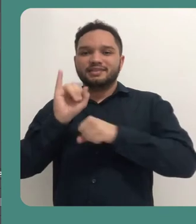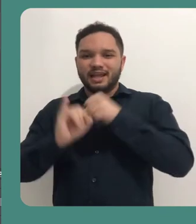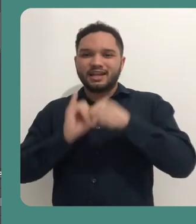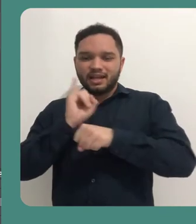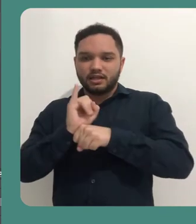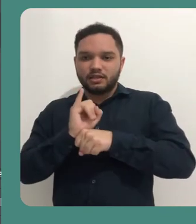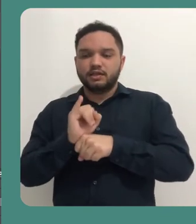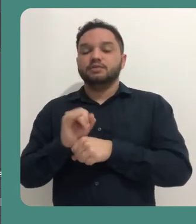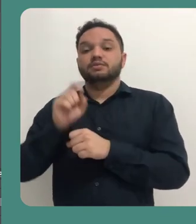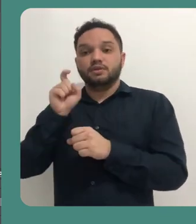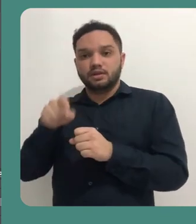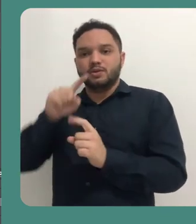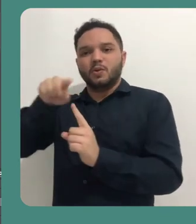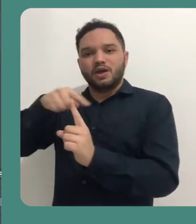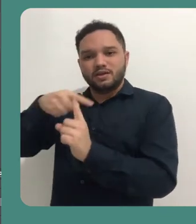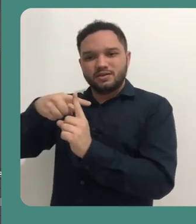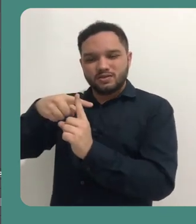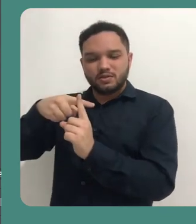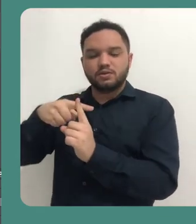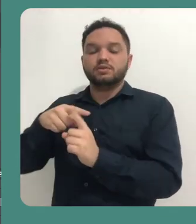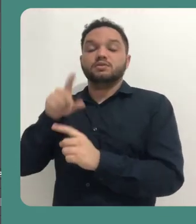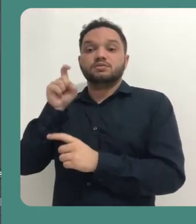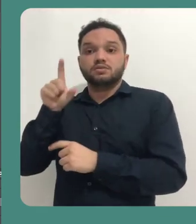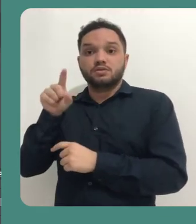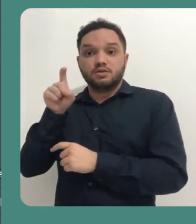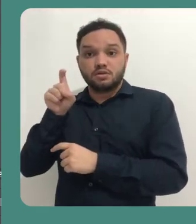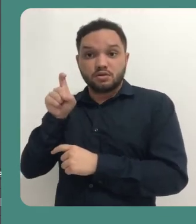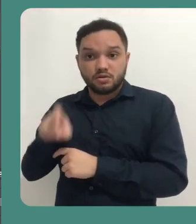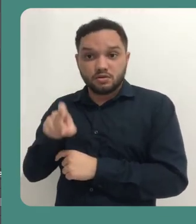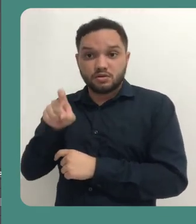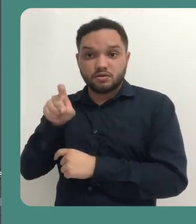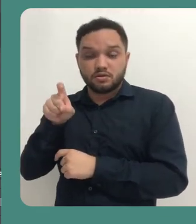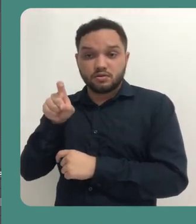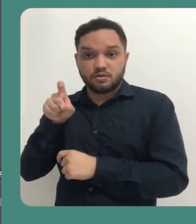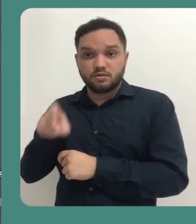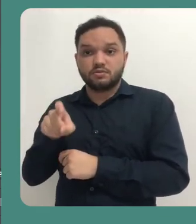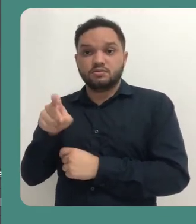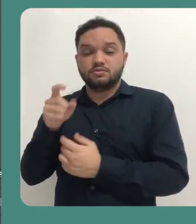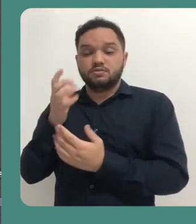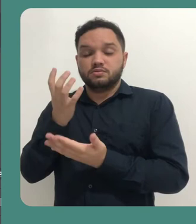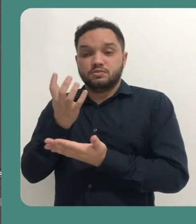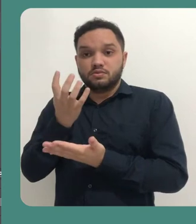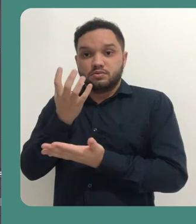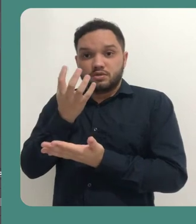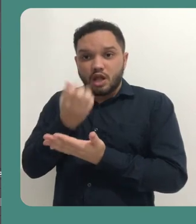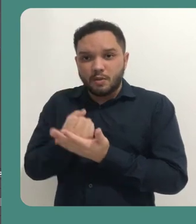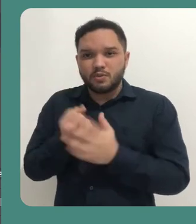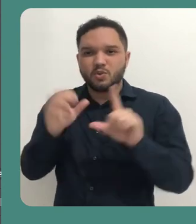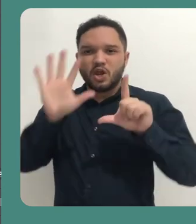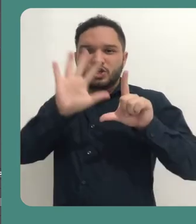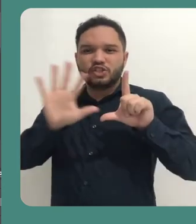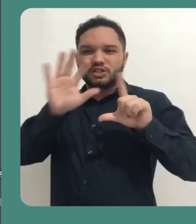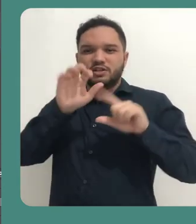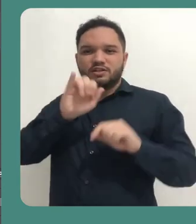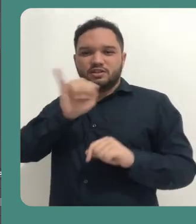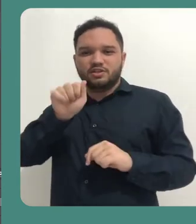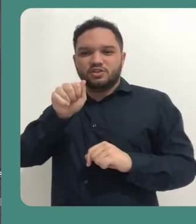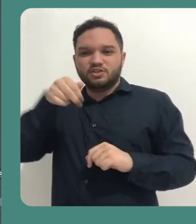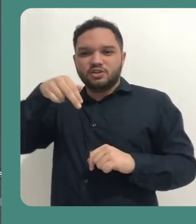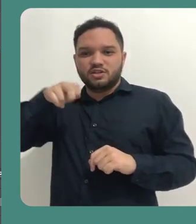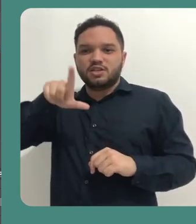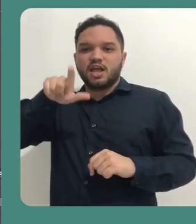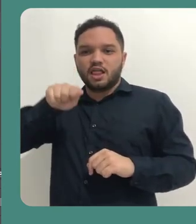internet. E eu venho aqui em adicionar e vou clicar em captura de janela.